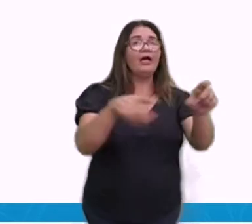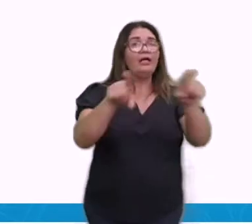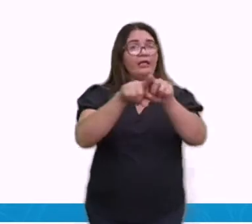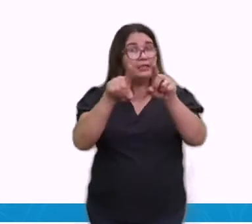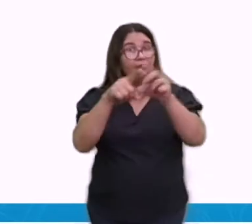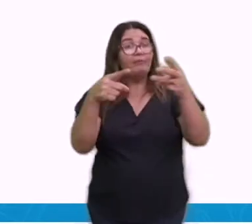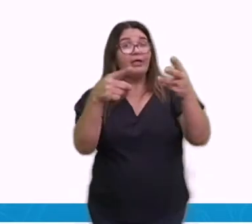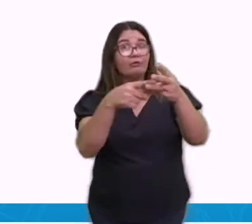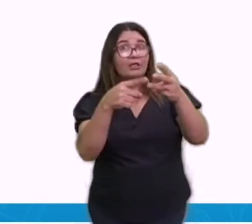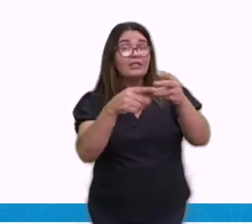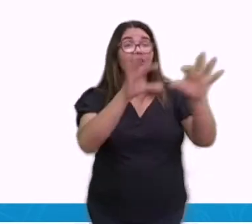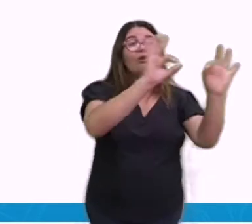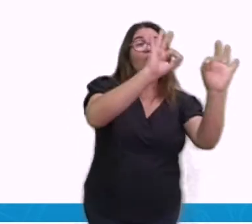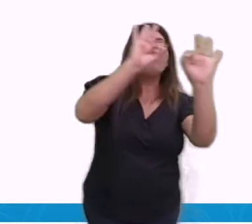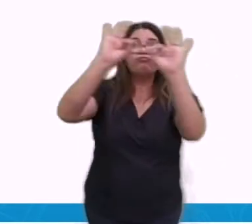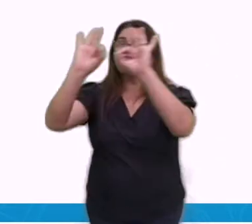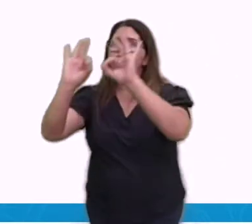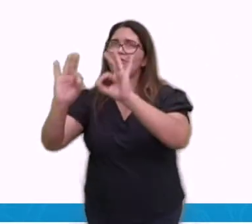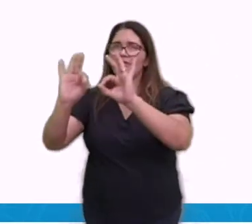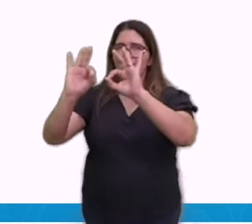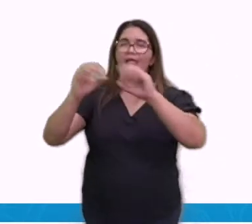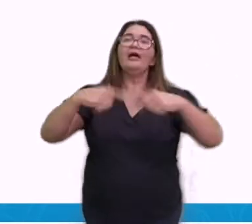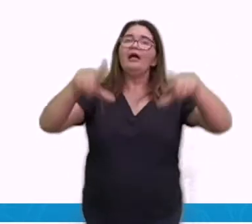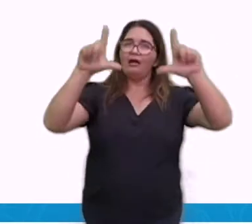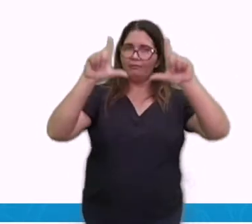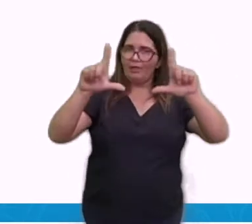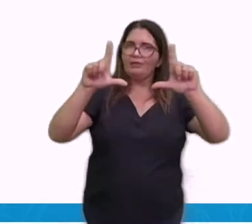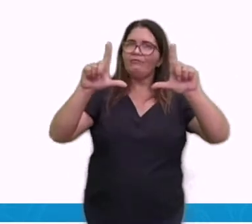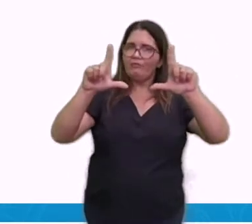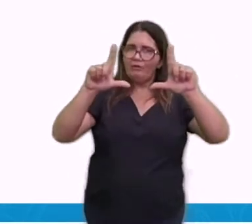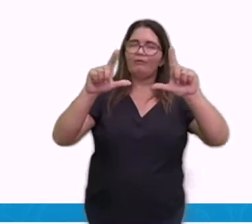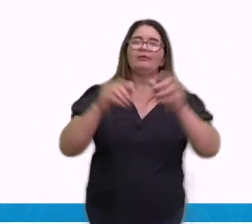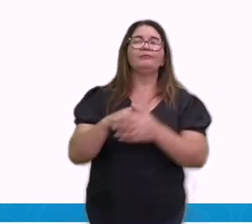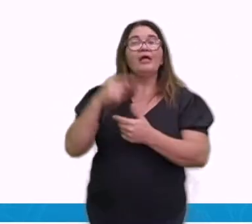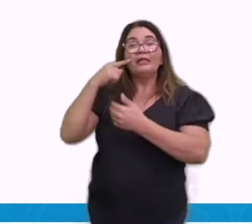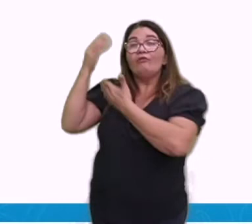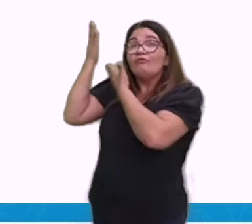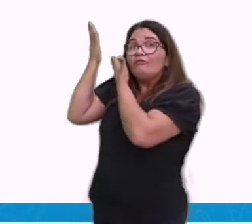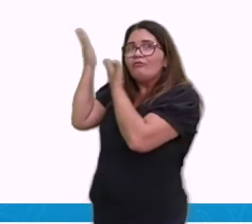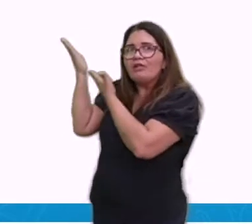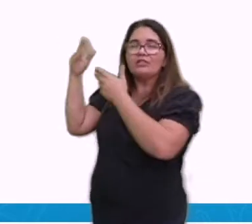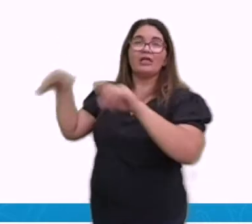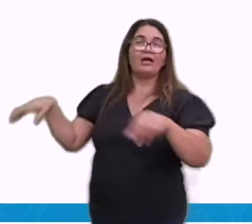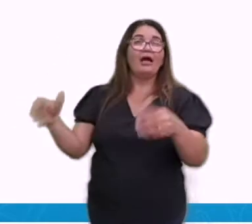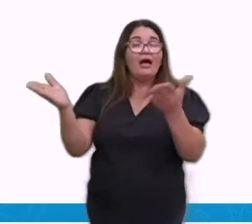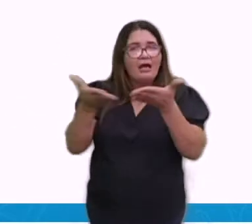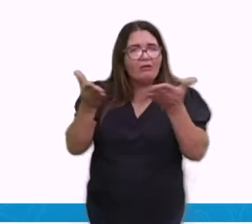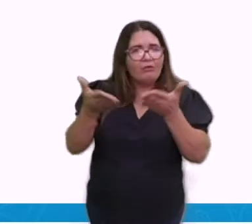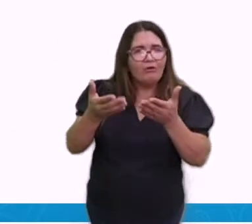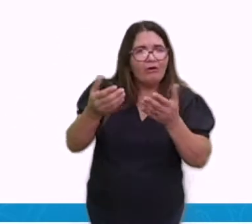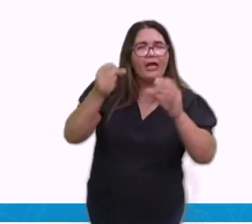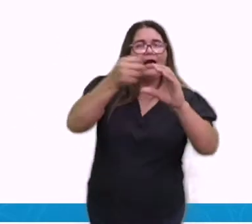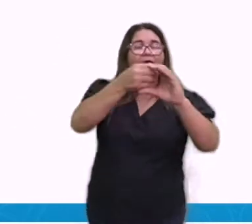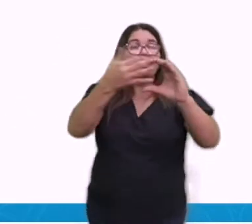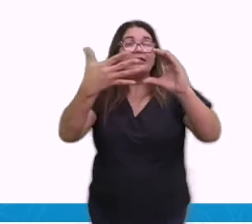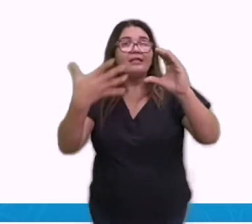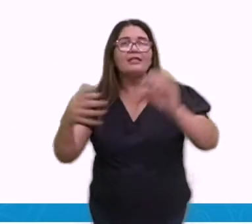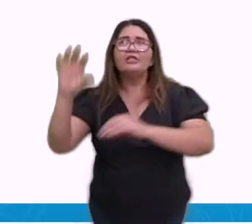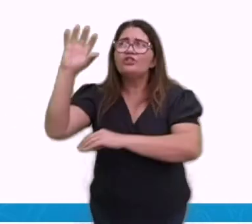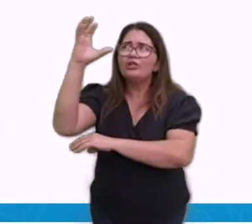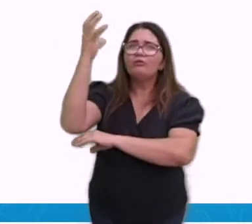semiárido. Semiárido. Características do semiárido. Então vamos lá. A temperatura é